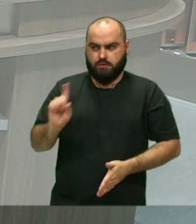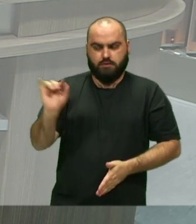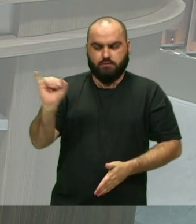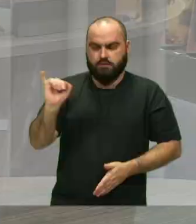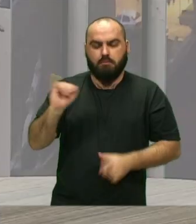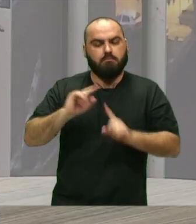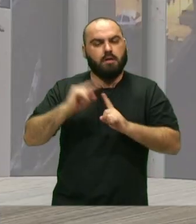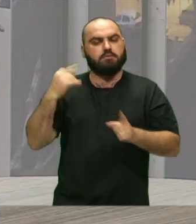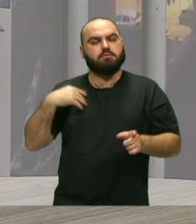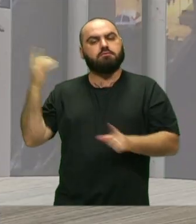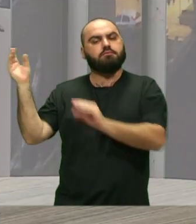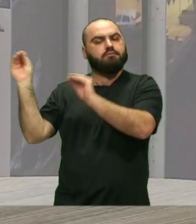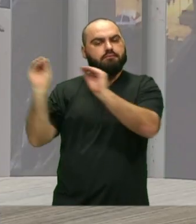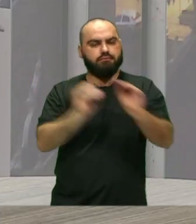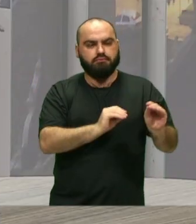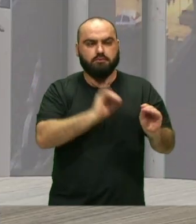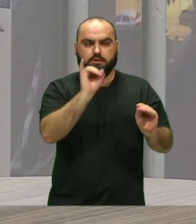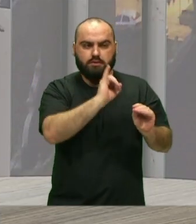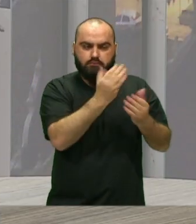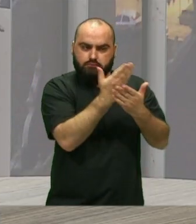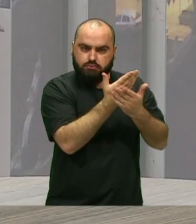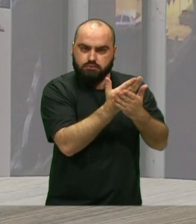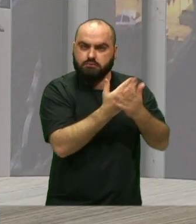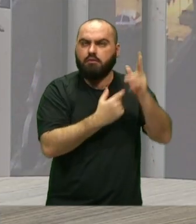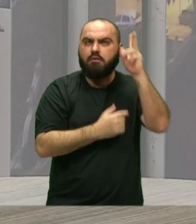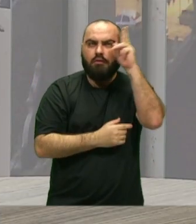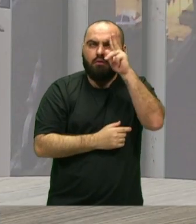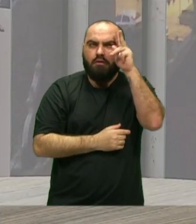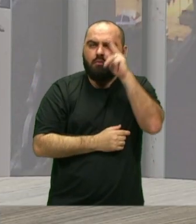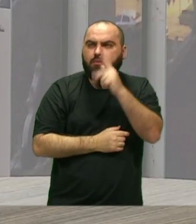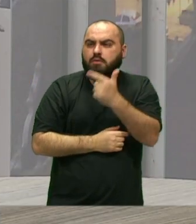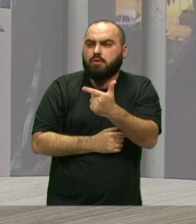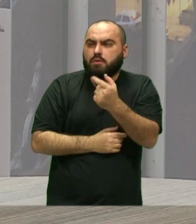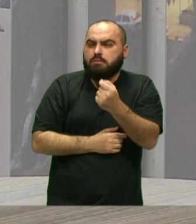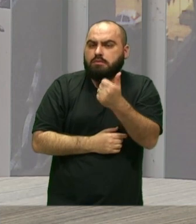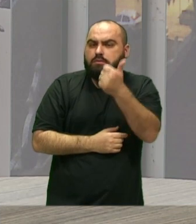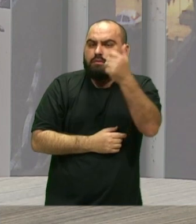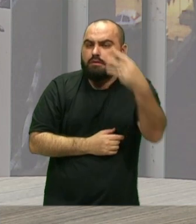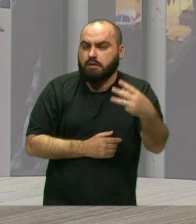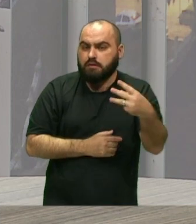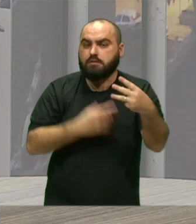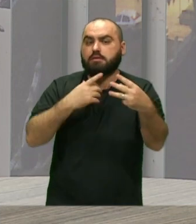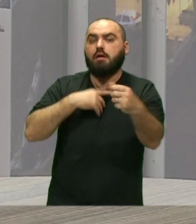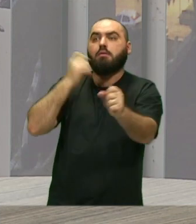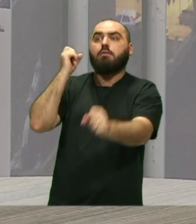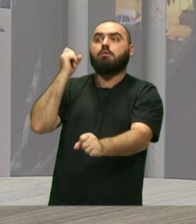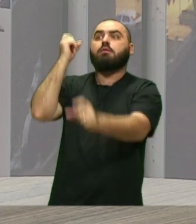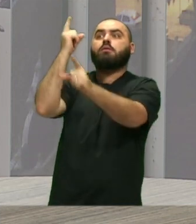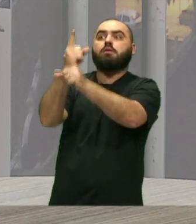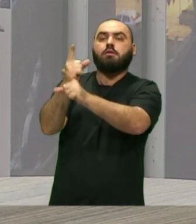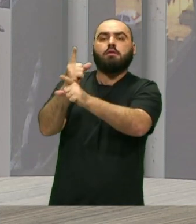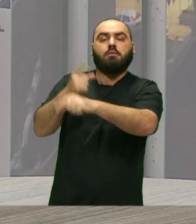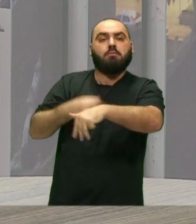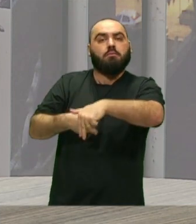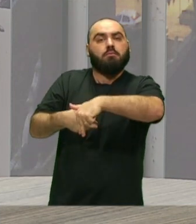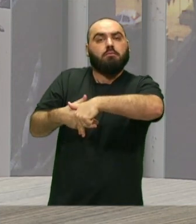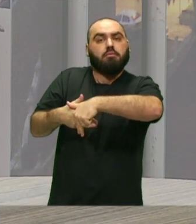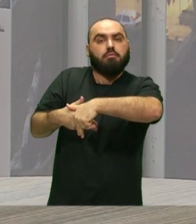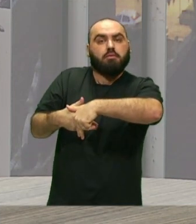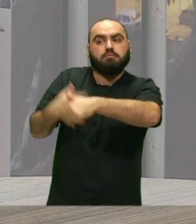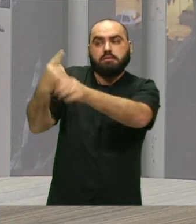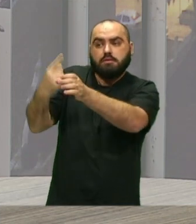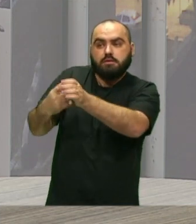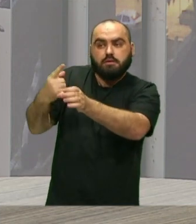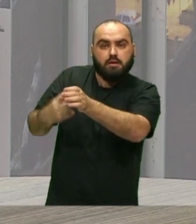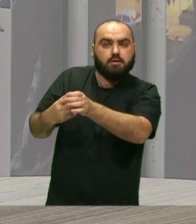Itajaí Pra estudar E eu lembro Lá em 2013 De encontrar o Maracatu Pela cidade A gente nunca sabia Onde ia